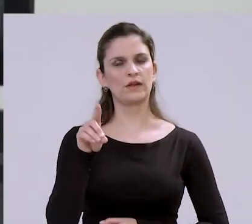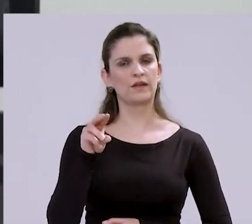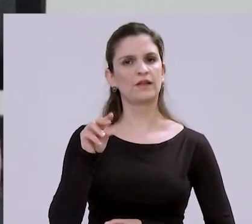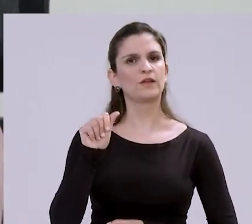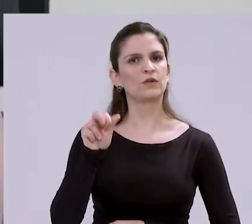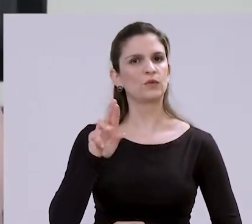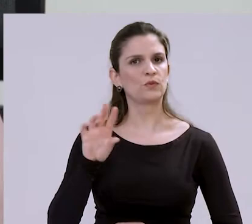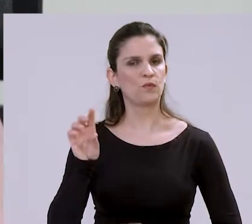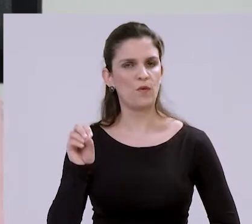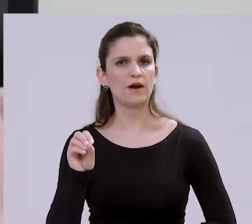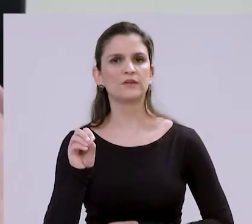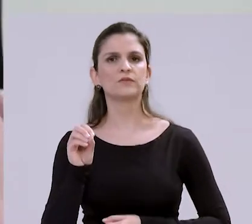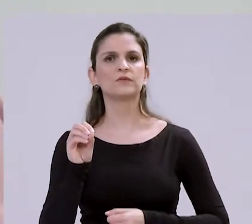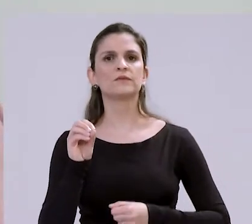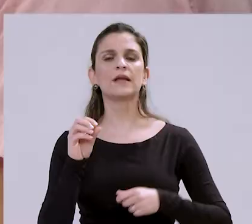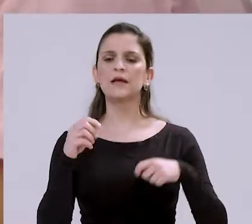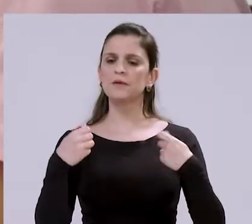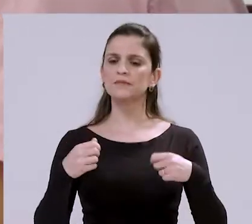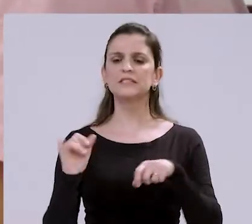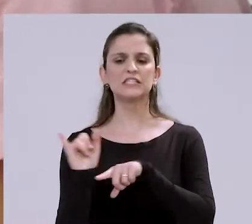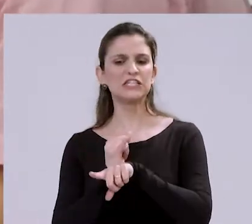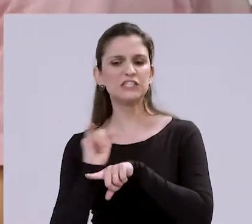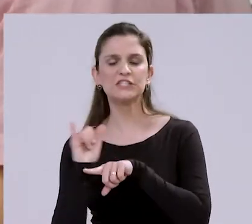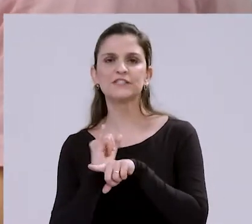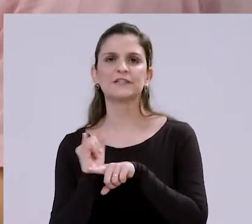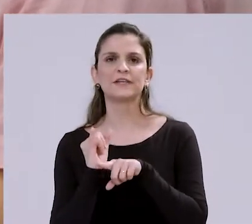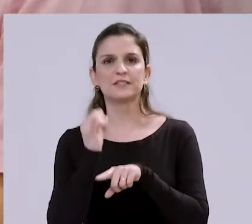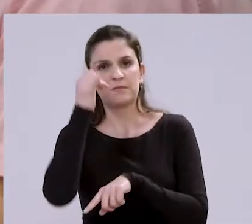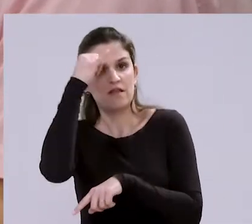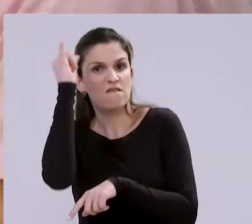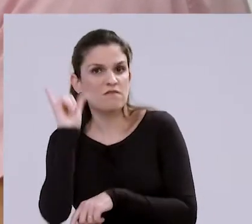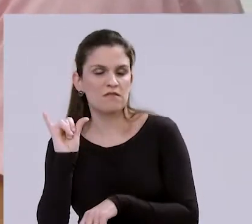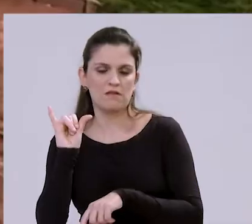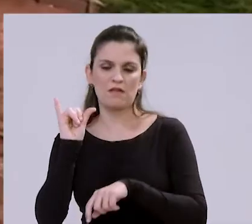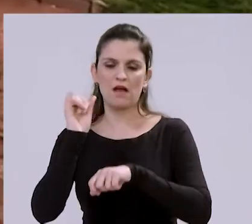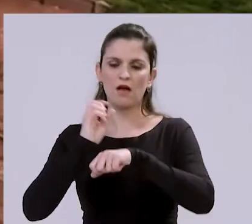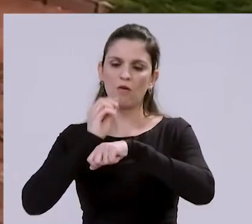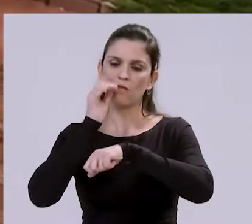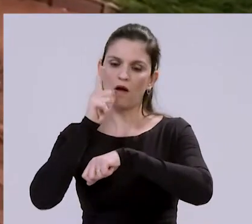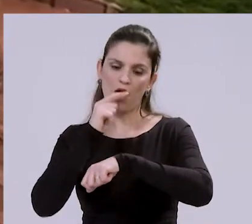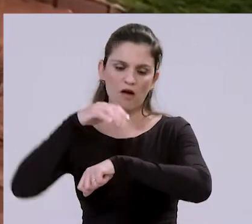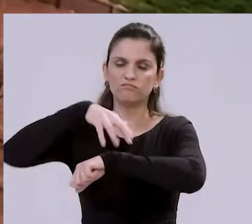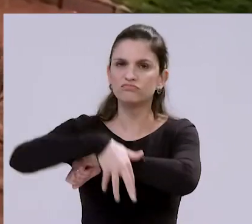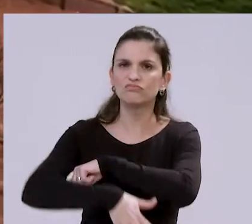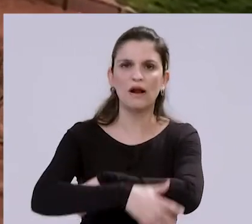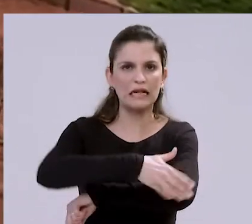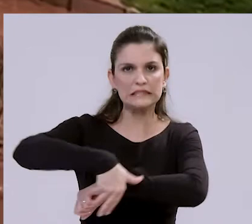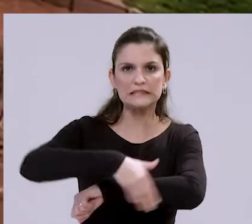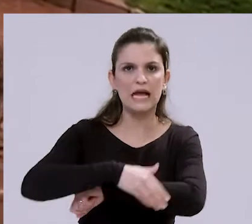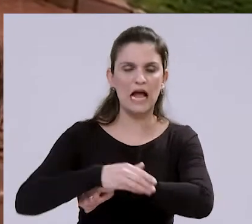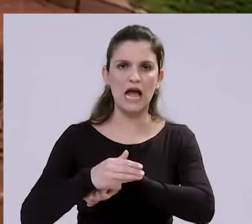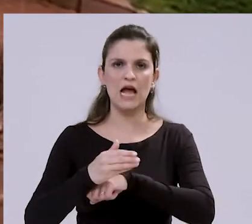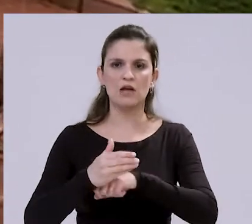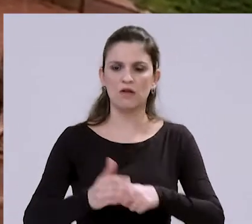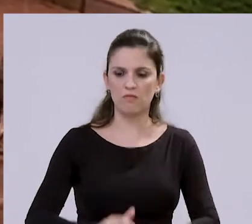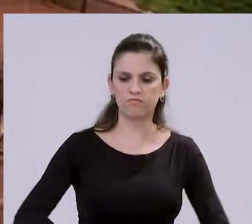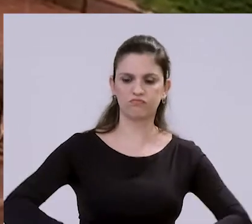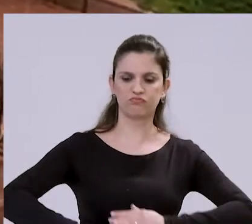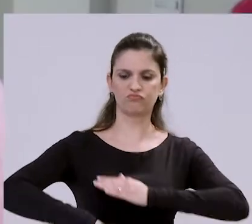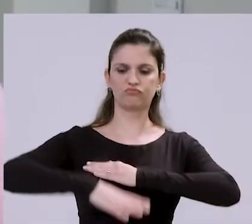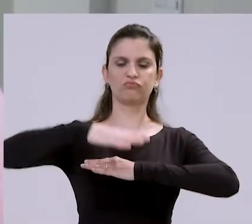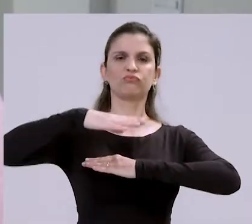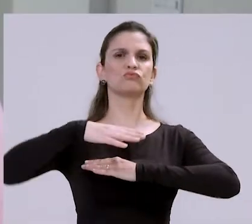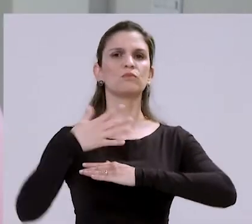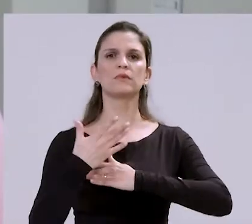objetivo com a aprovação desse projeto é ter ferramentas para enfrentar alagamentos que vêm ocorrendo com frequência em Campo